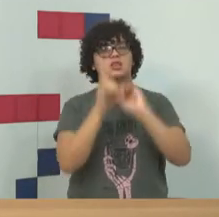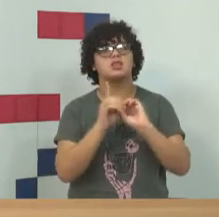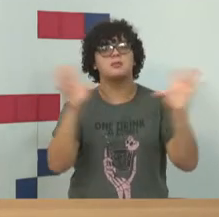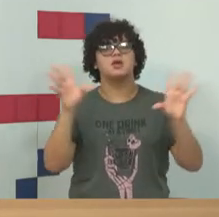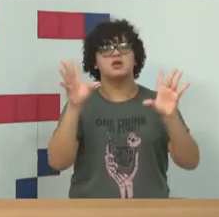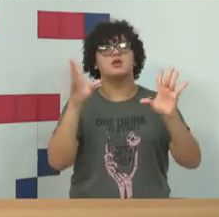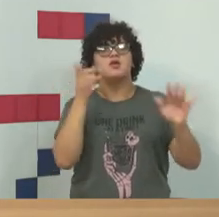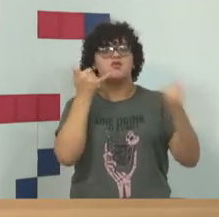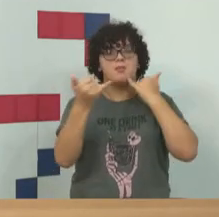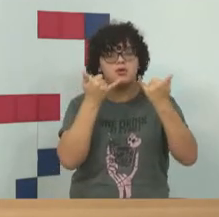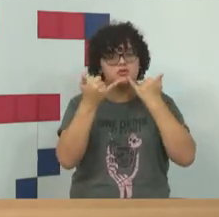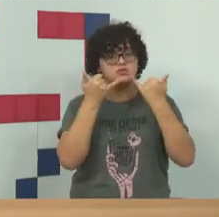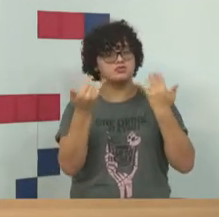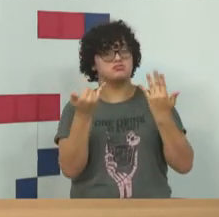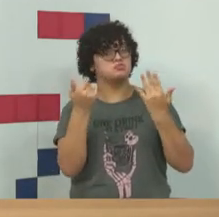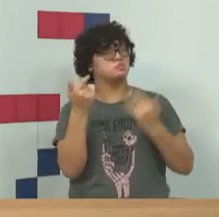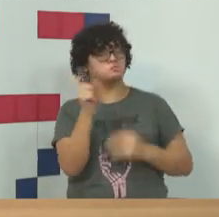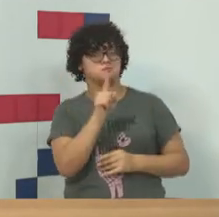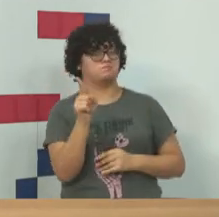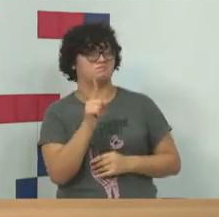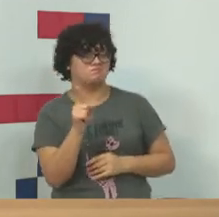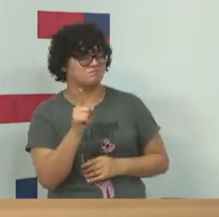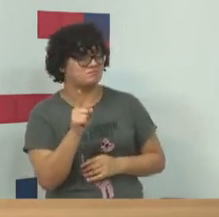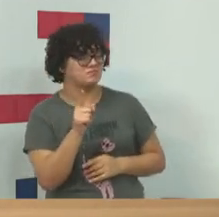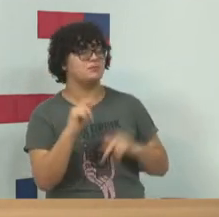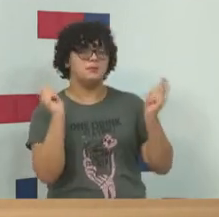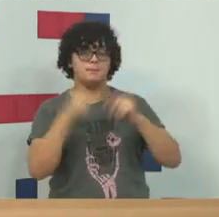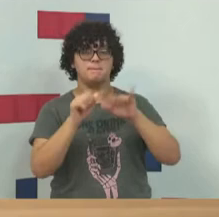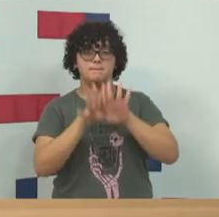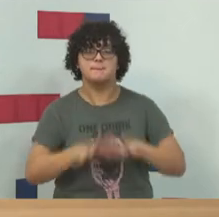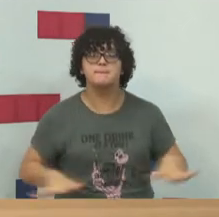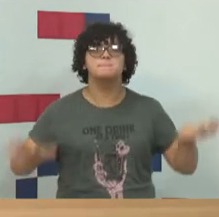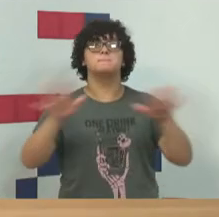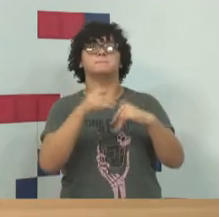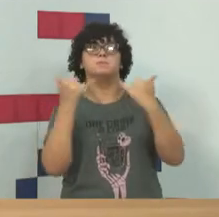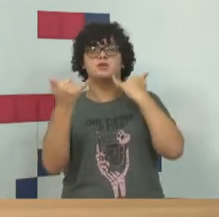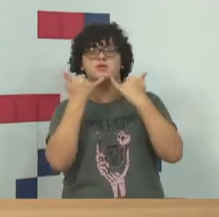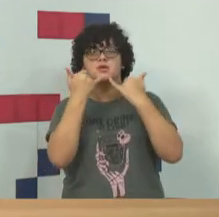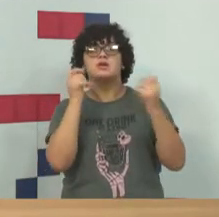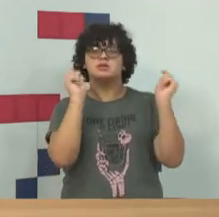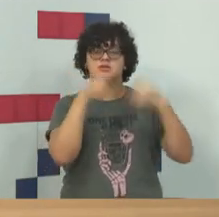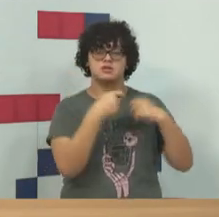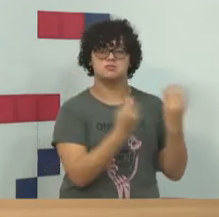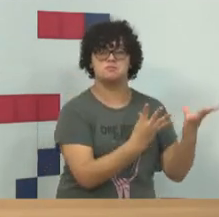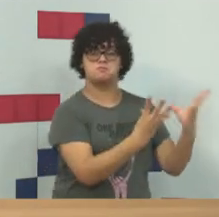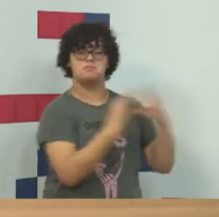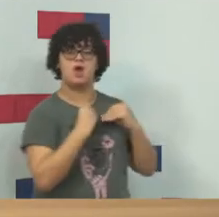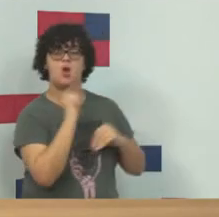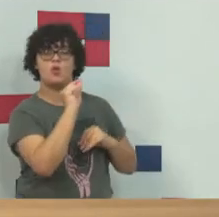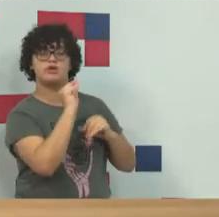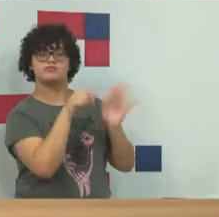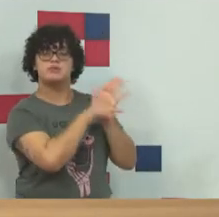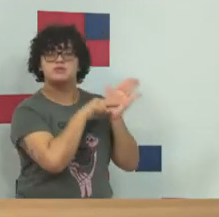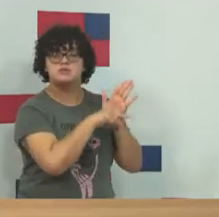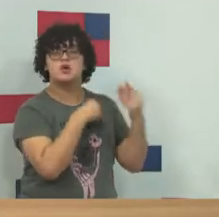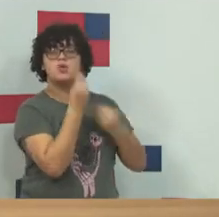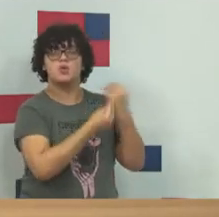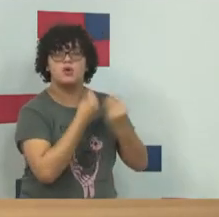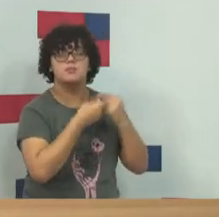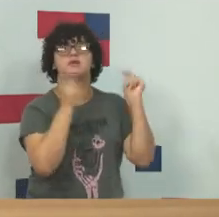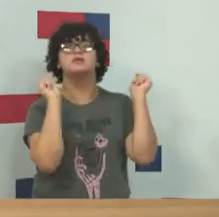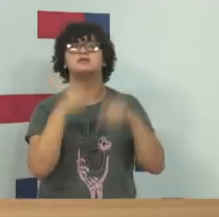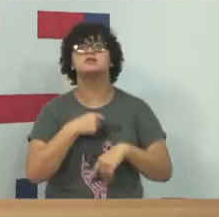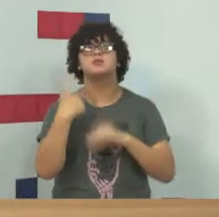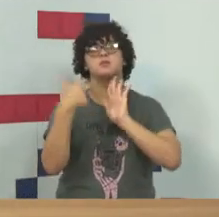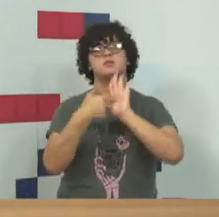da informação ao meu favor. São as informações que me utilizam e me utilizam como meio para poder